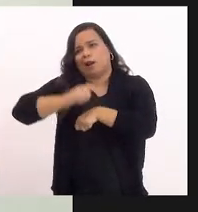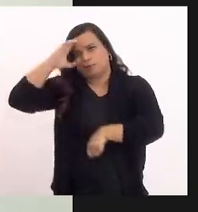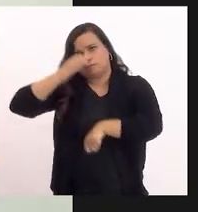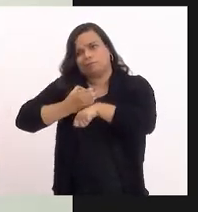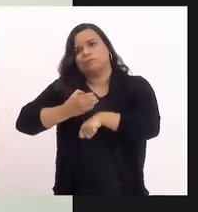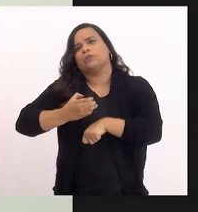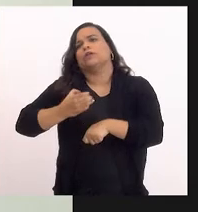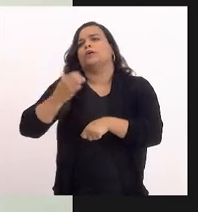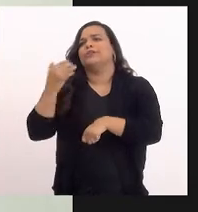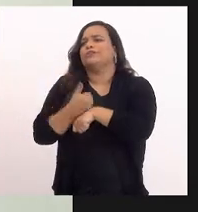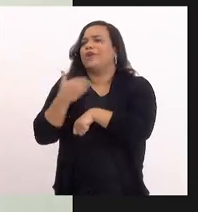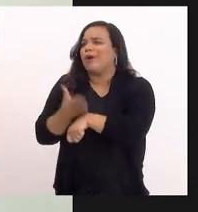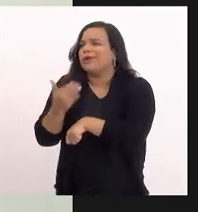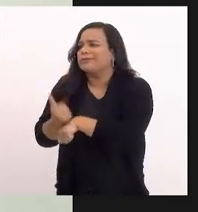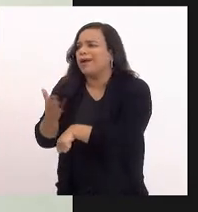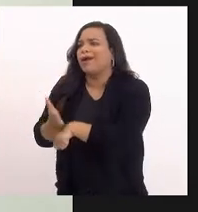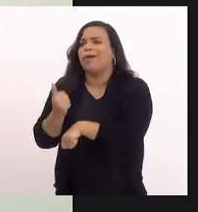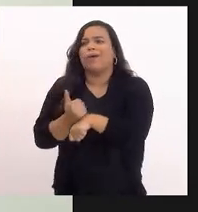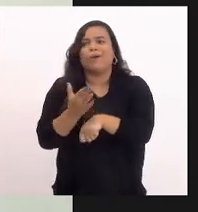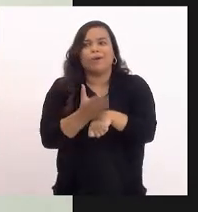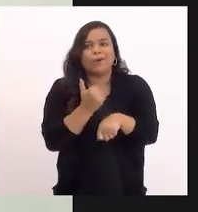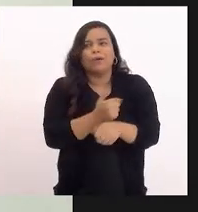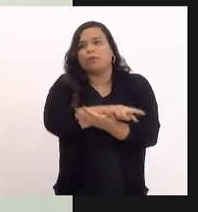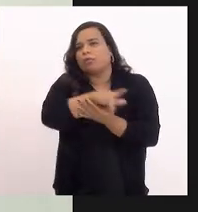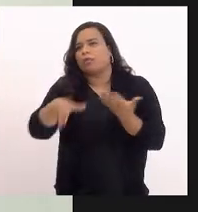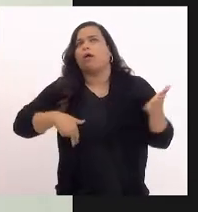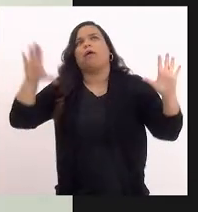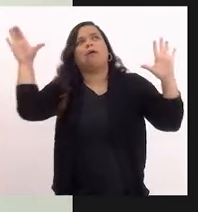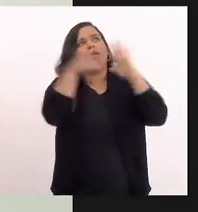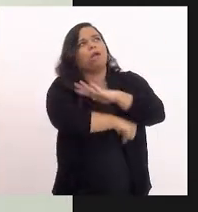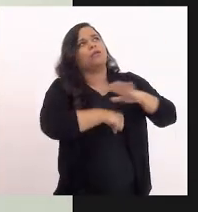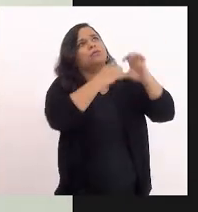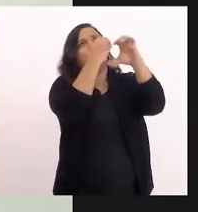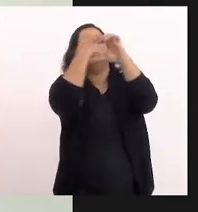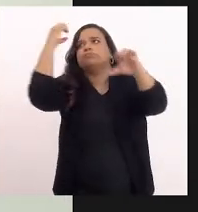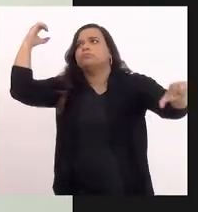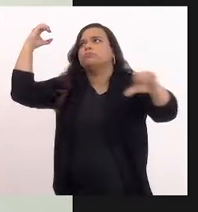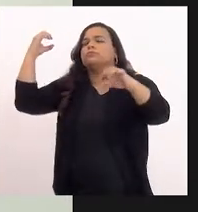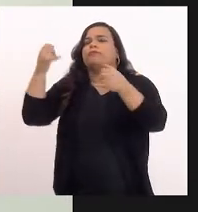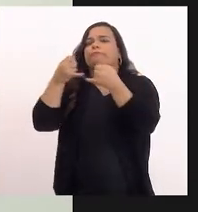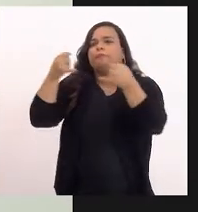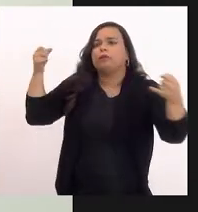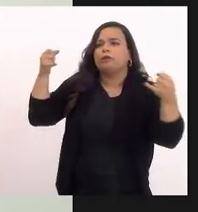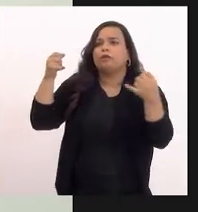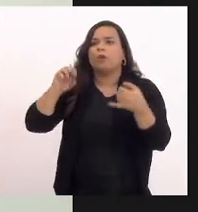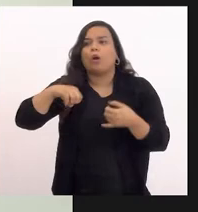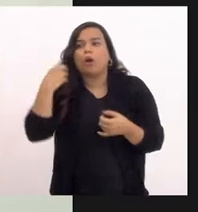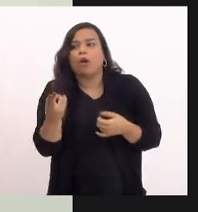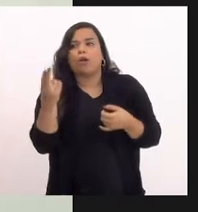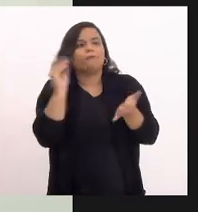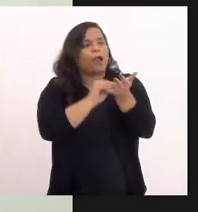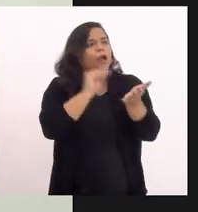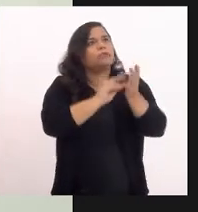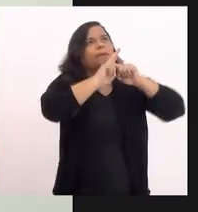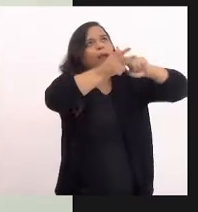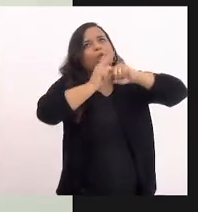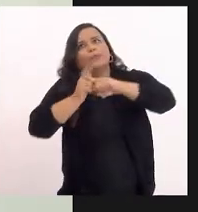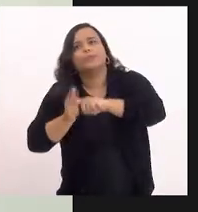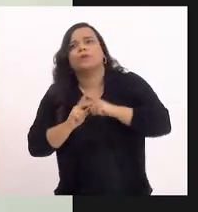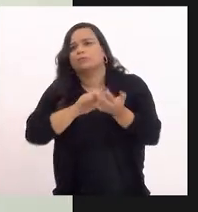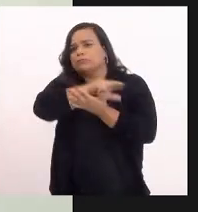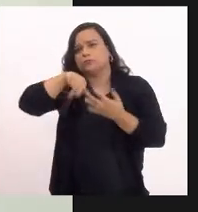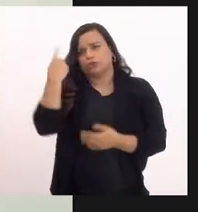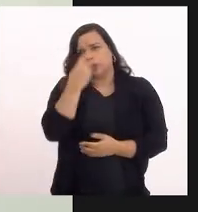hora uma proposição de para, seja por furto de cabos, seja por falta de operação de sistema, por falta de manutenção, e a